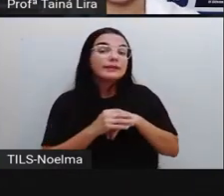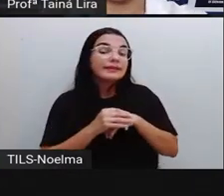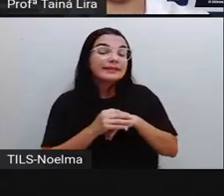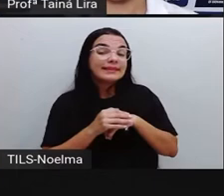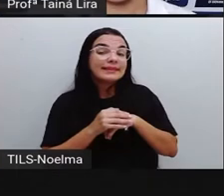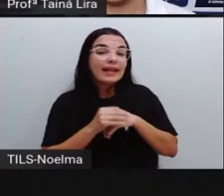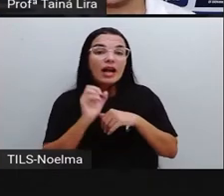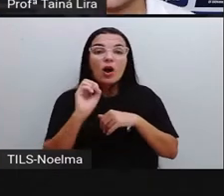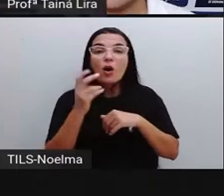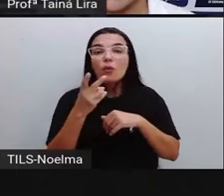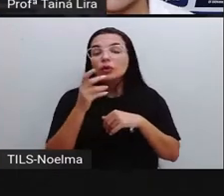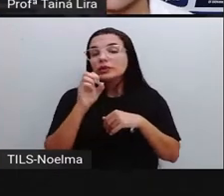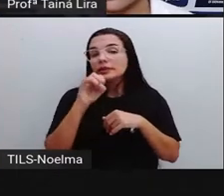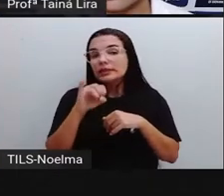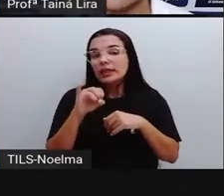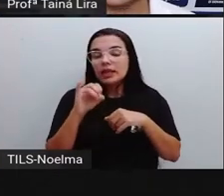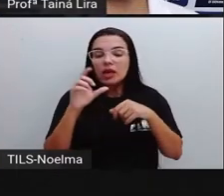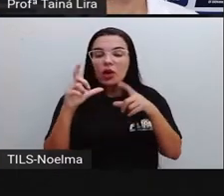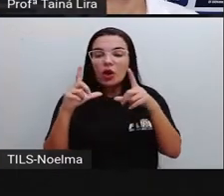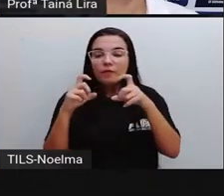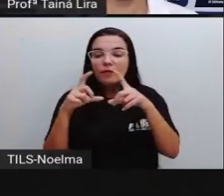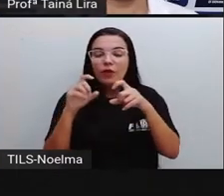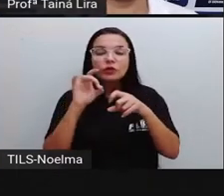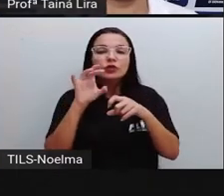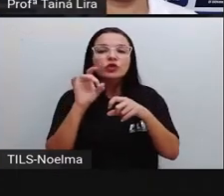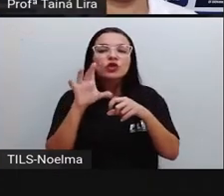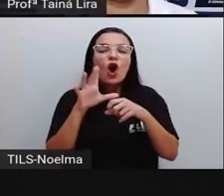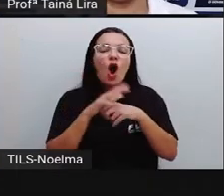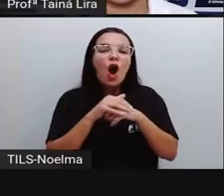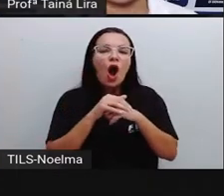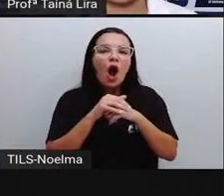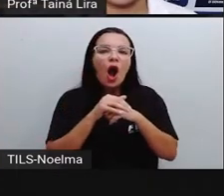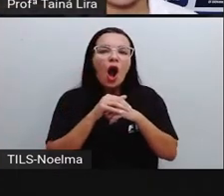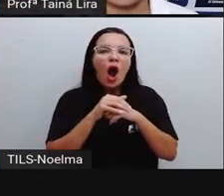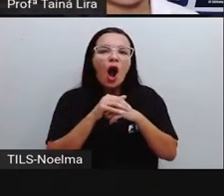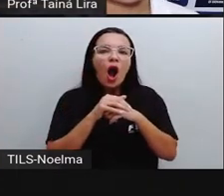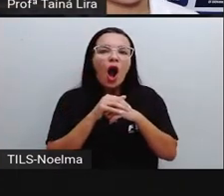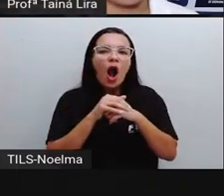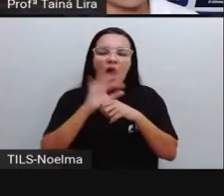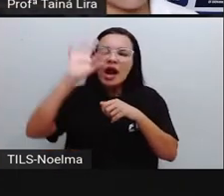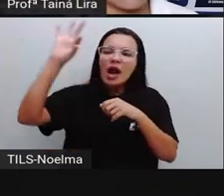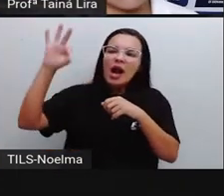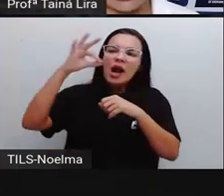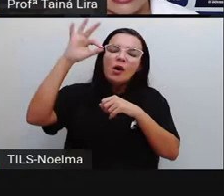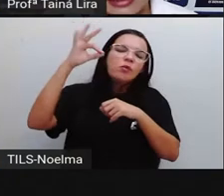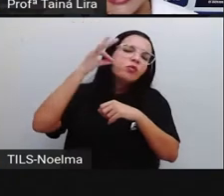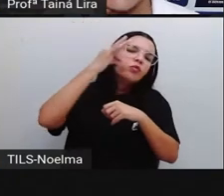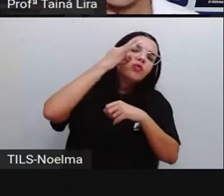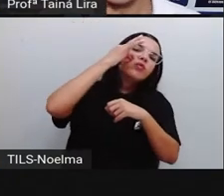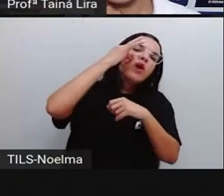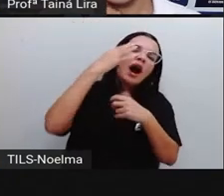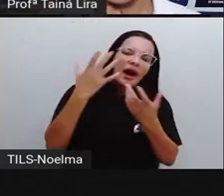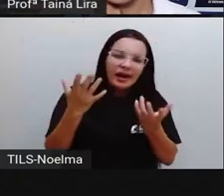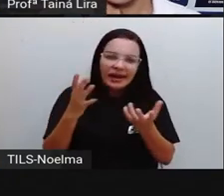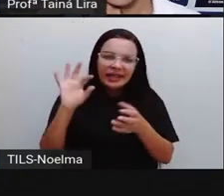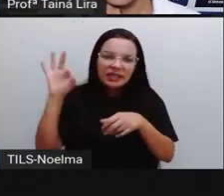ou se eu colocasse uma imagem do Aedes aegypti, que é o mosquito da dengue,